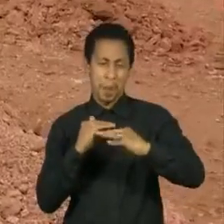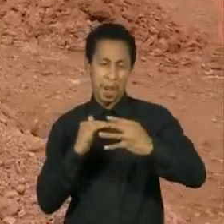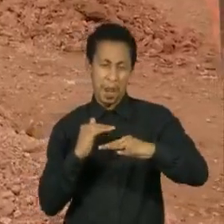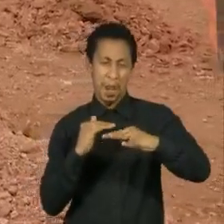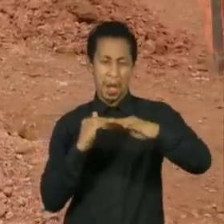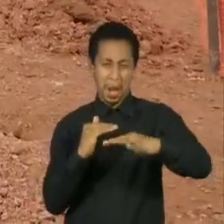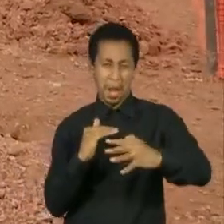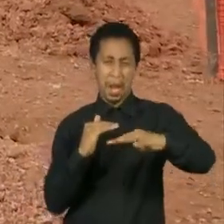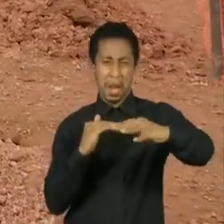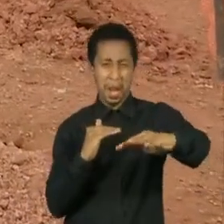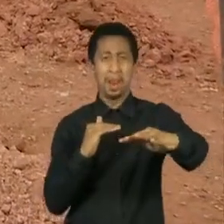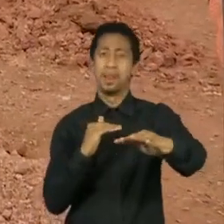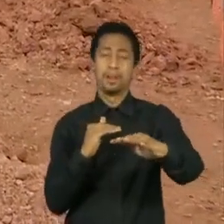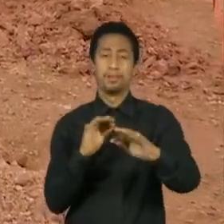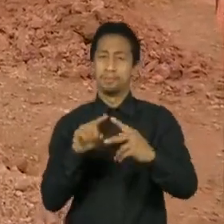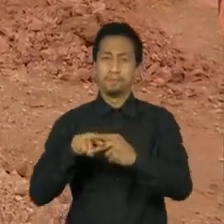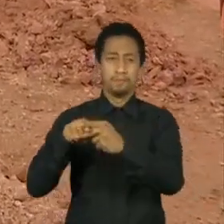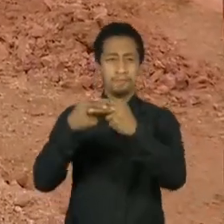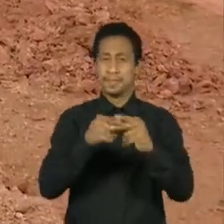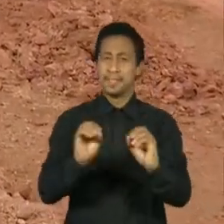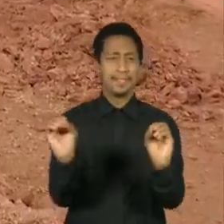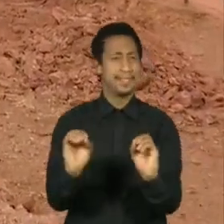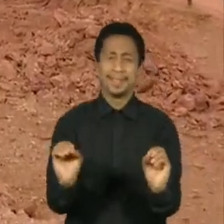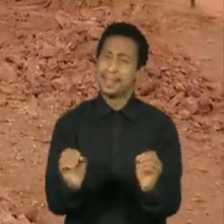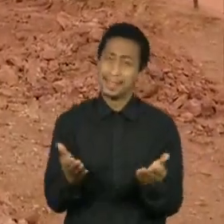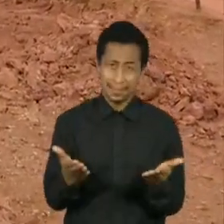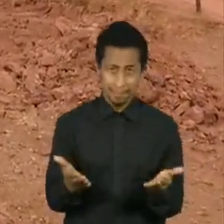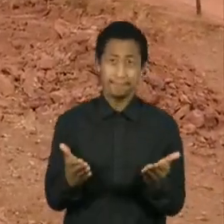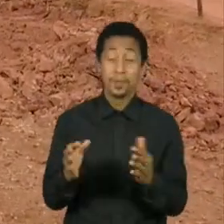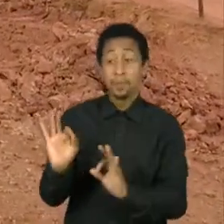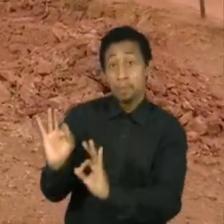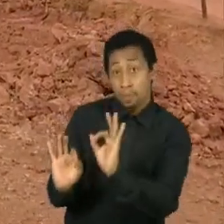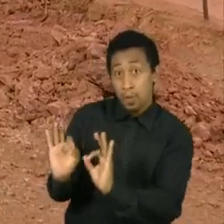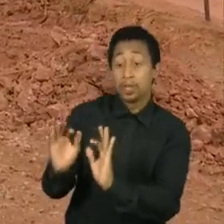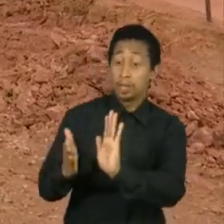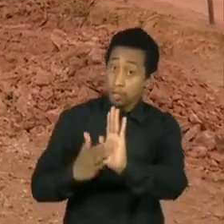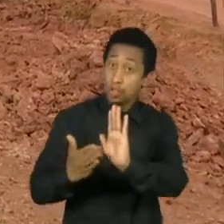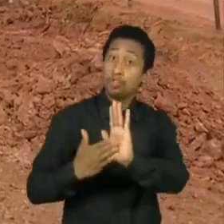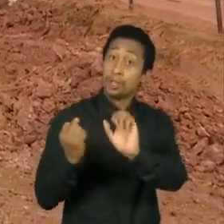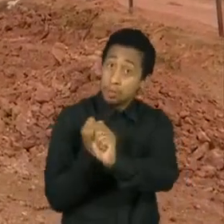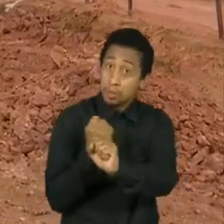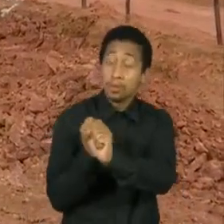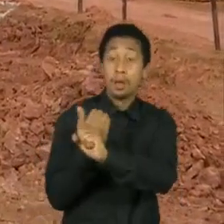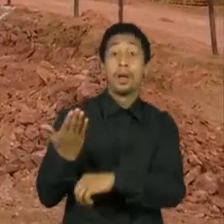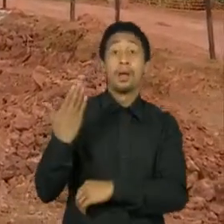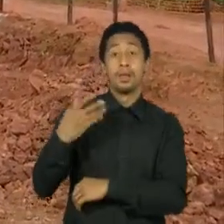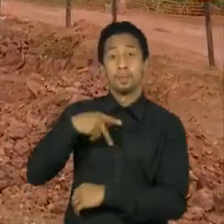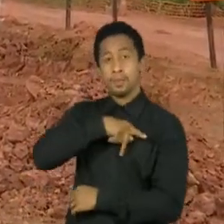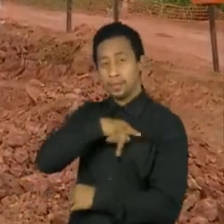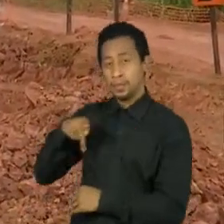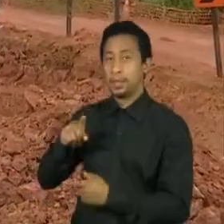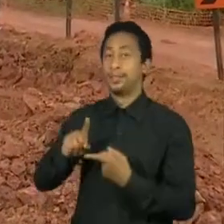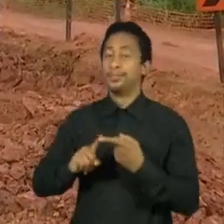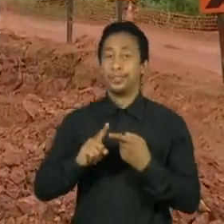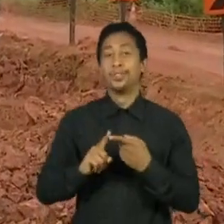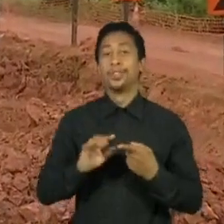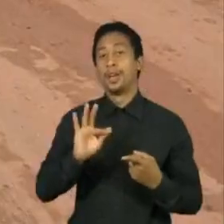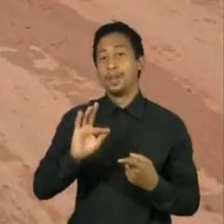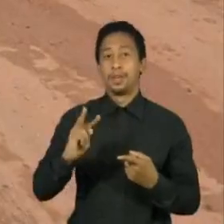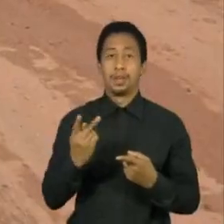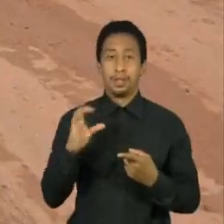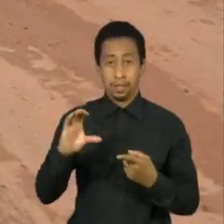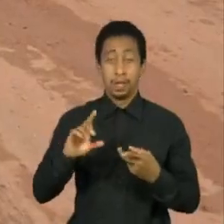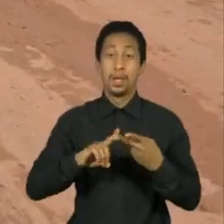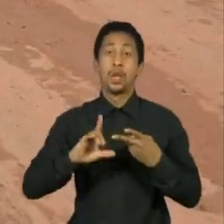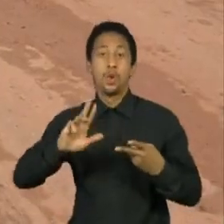degradando. Projetos de reconstrução foram propostos por Fernando Henrique, Lula e Dilma Rousseff.